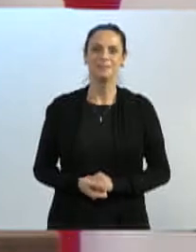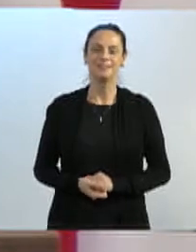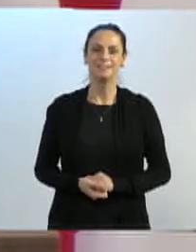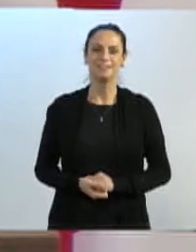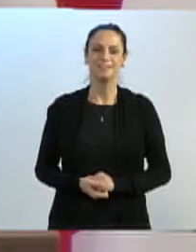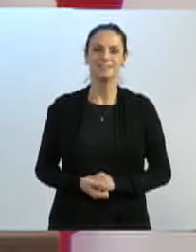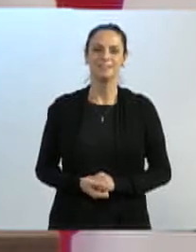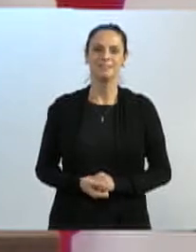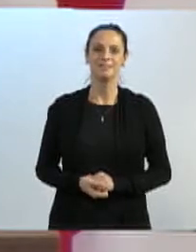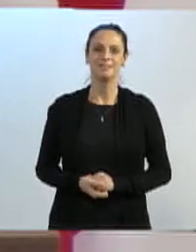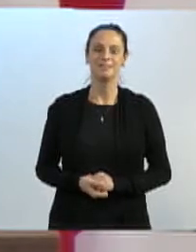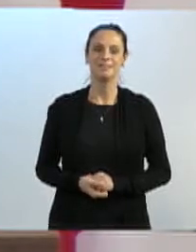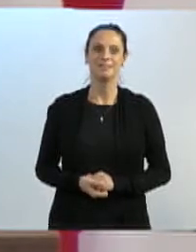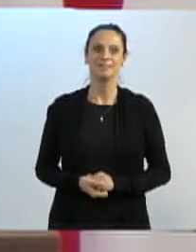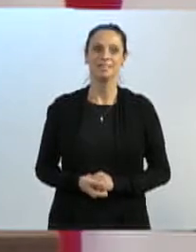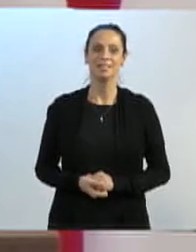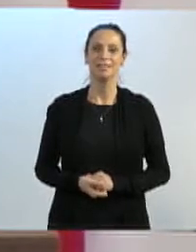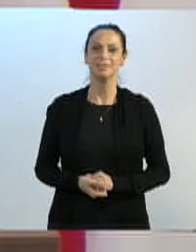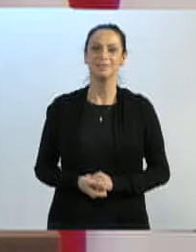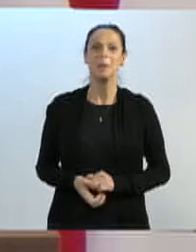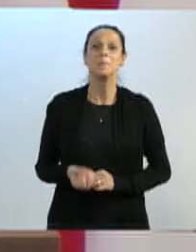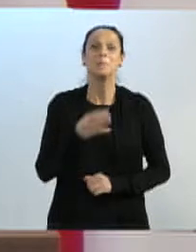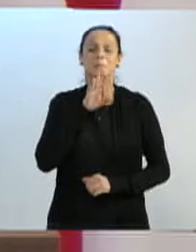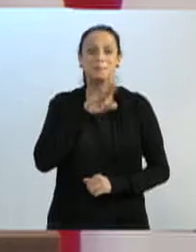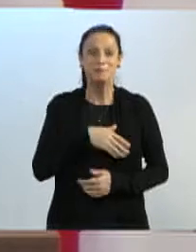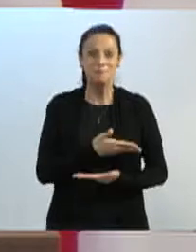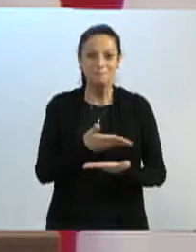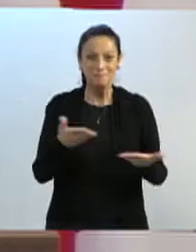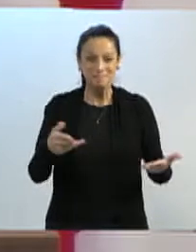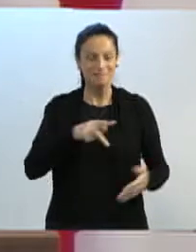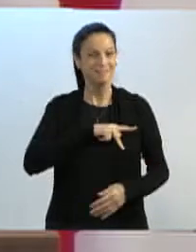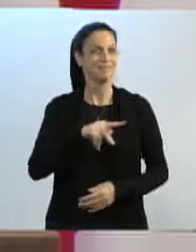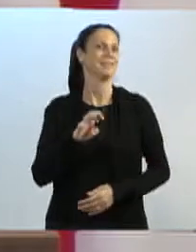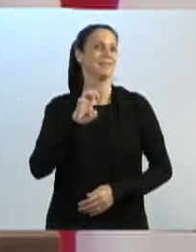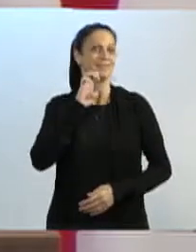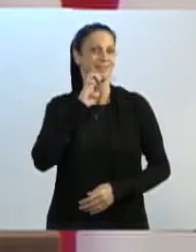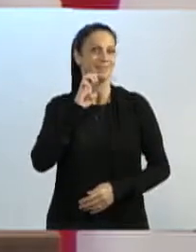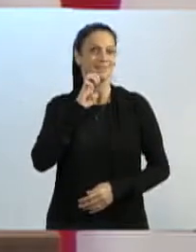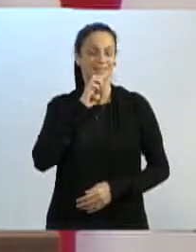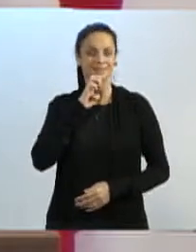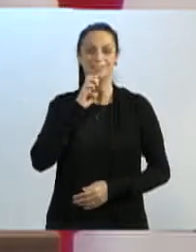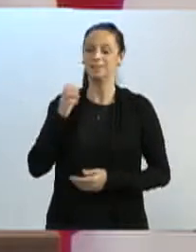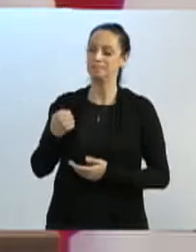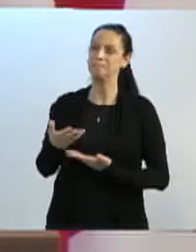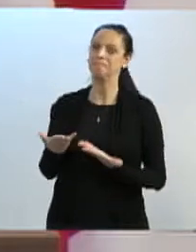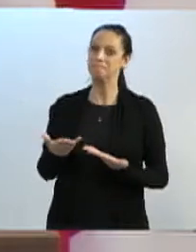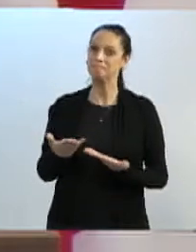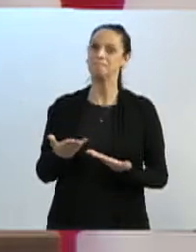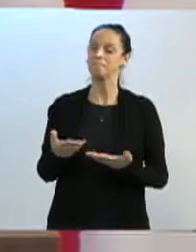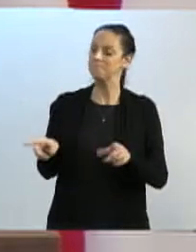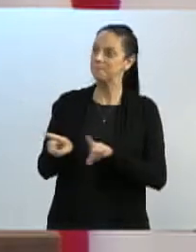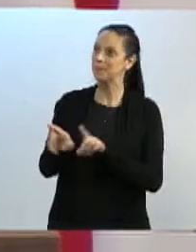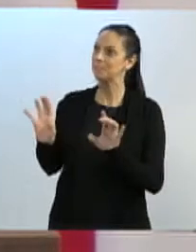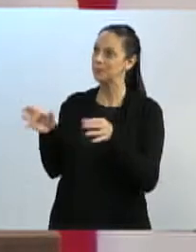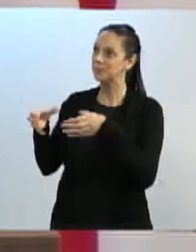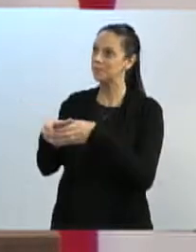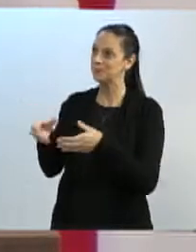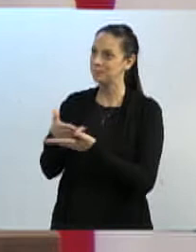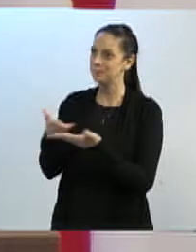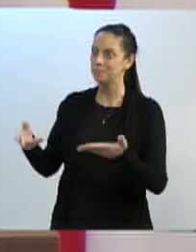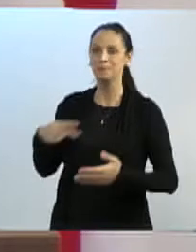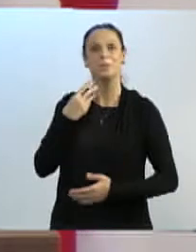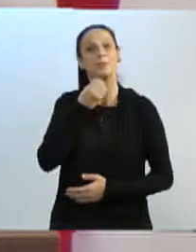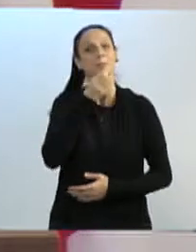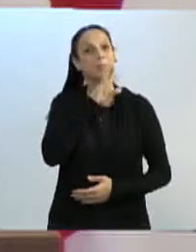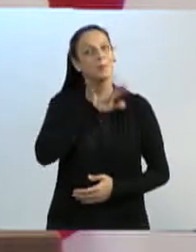Muito boa tarde ao presidente Egídio Becauser, que conduz os nossos trabalhos, aos colegas vereadores também, muito boa